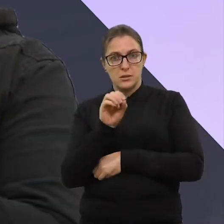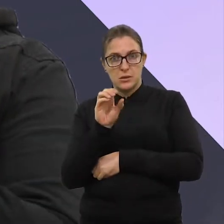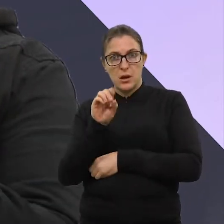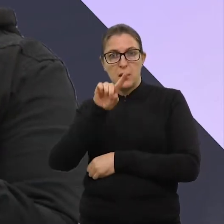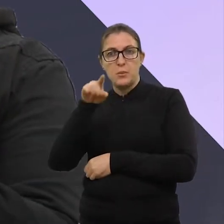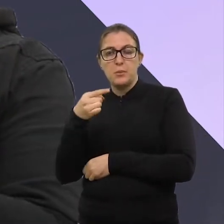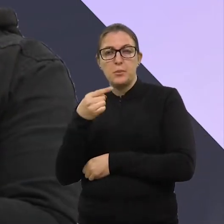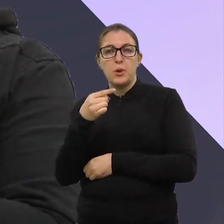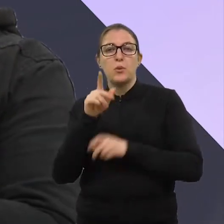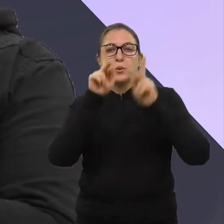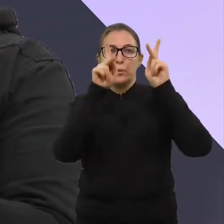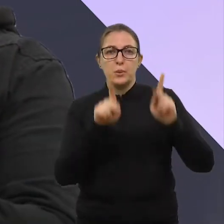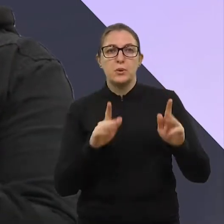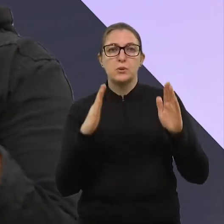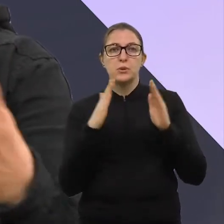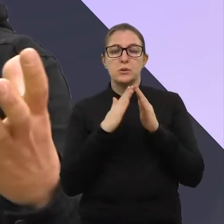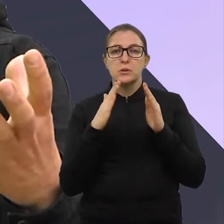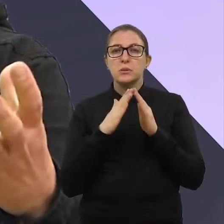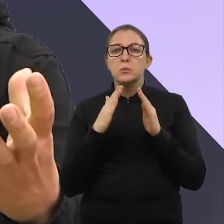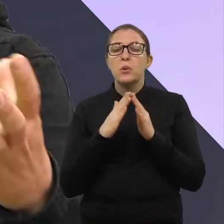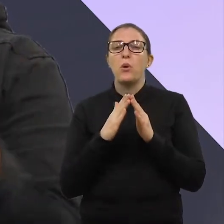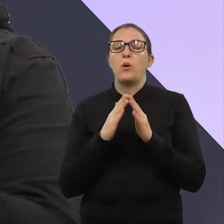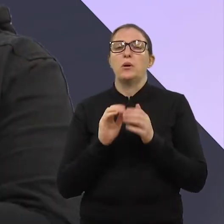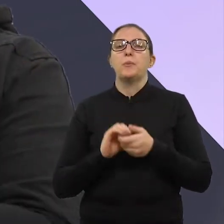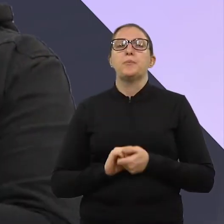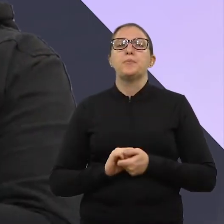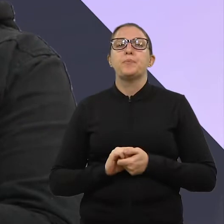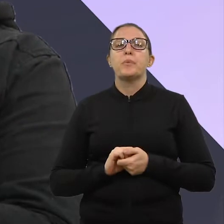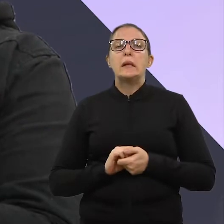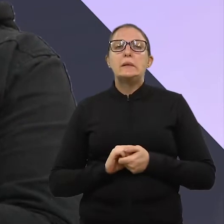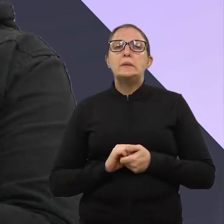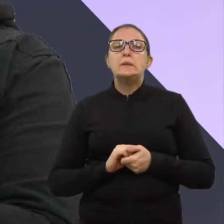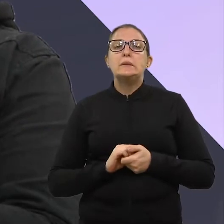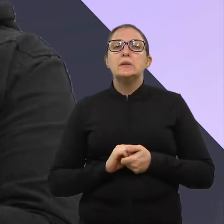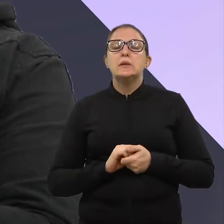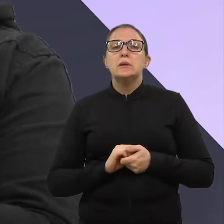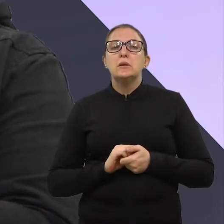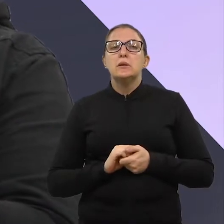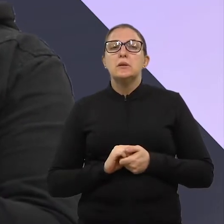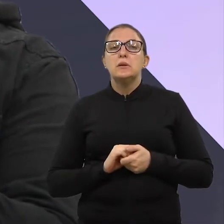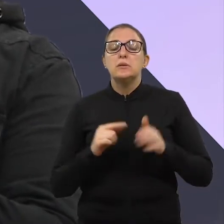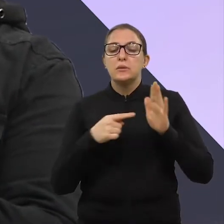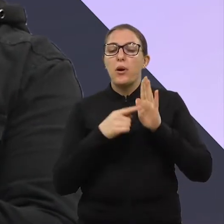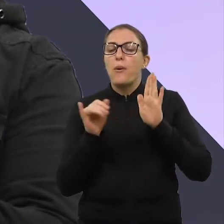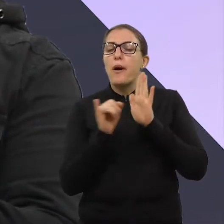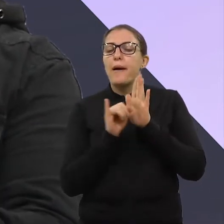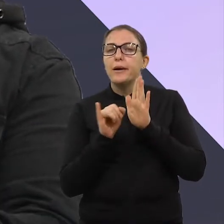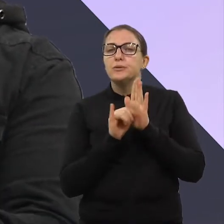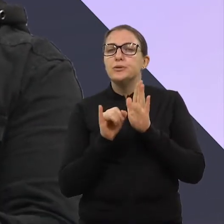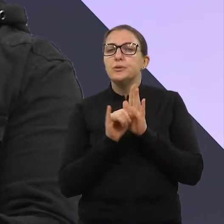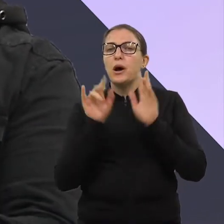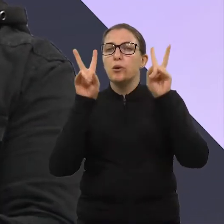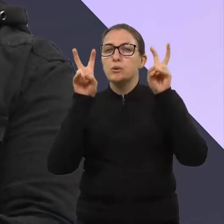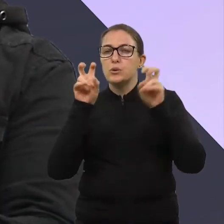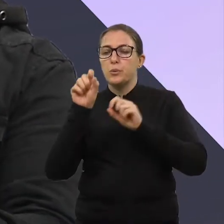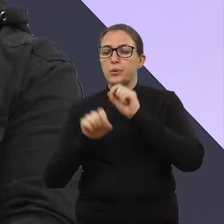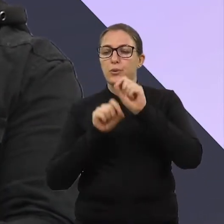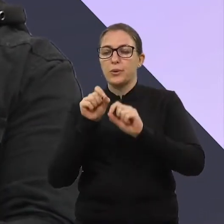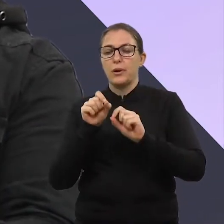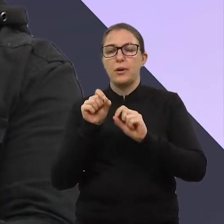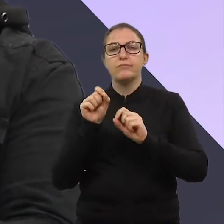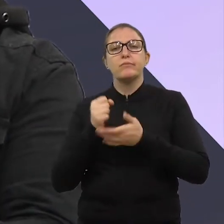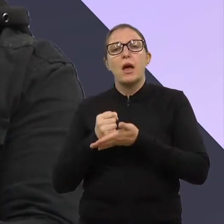com essa vocação, né? Icônico, né? E isso, o edital trata do